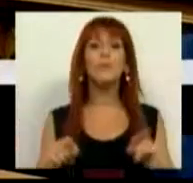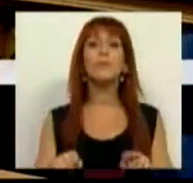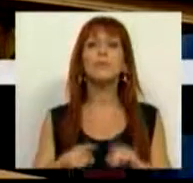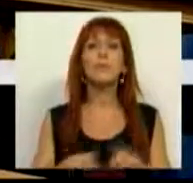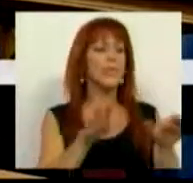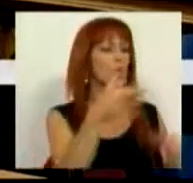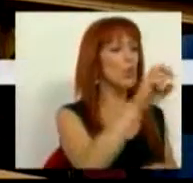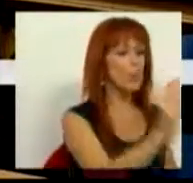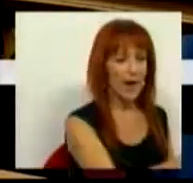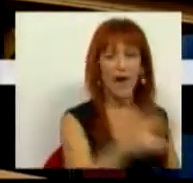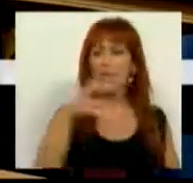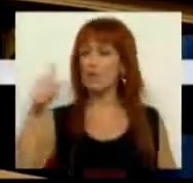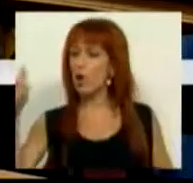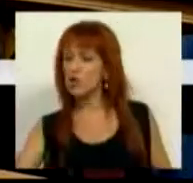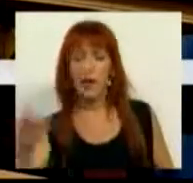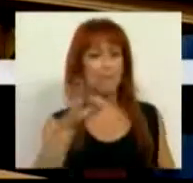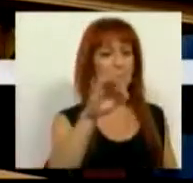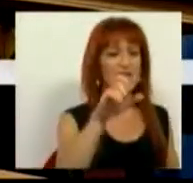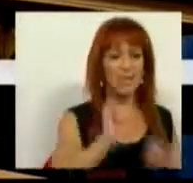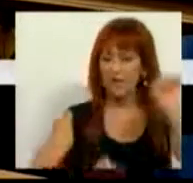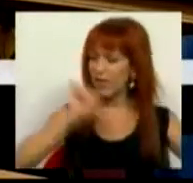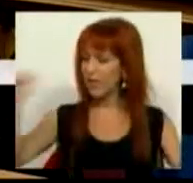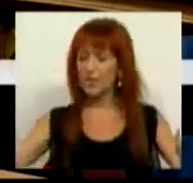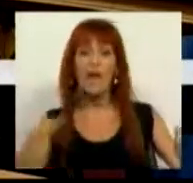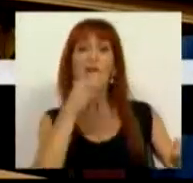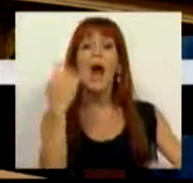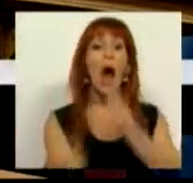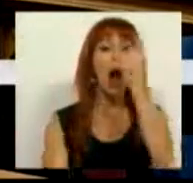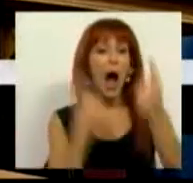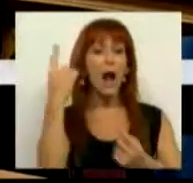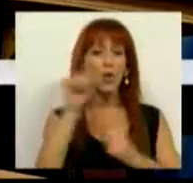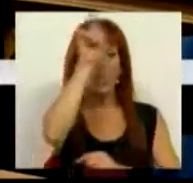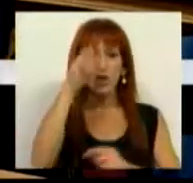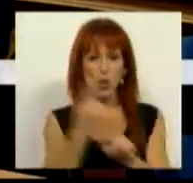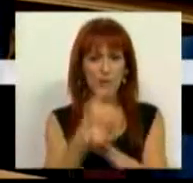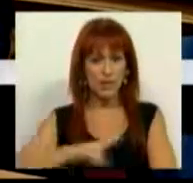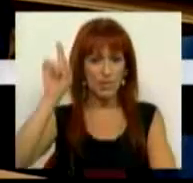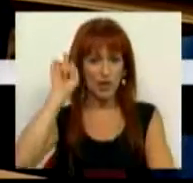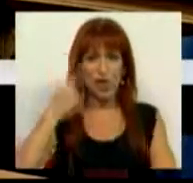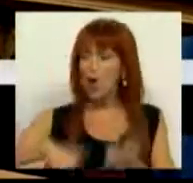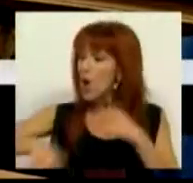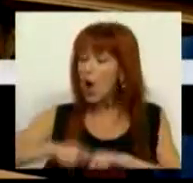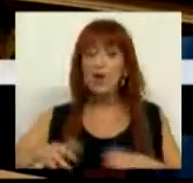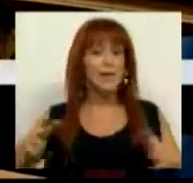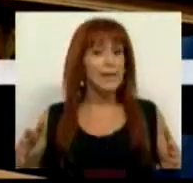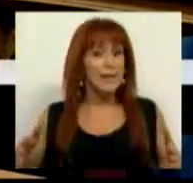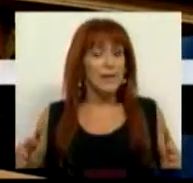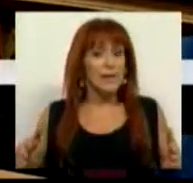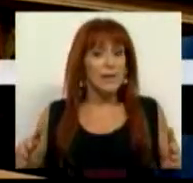do PEV, o do Bloco de Esquerda e do PCP, abordam algumas das questões essenciais, nós temos,